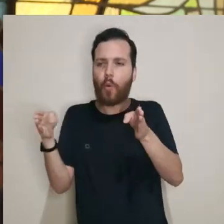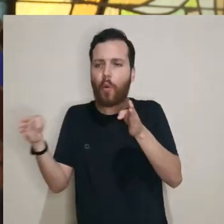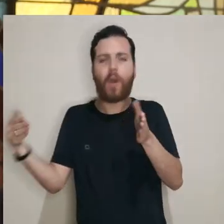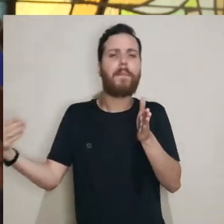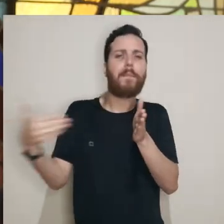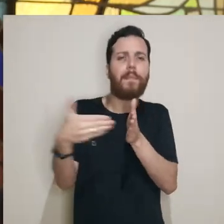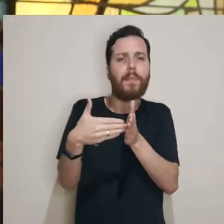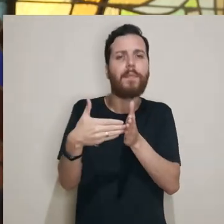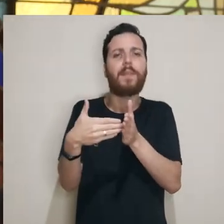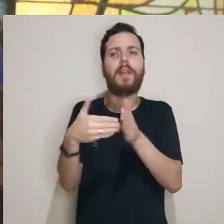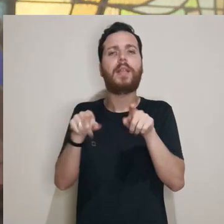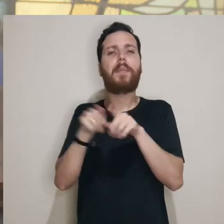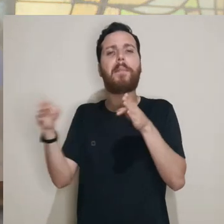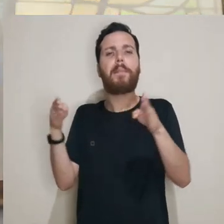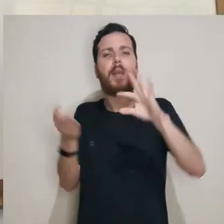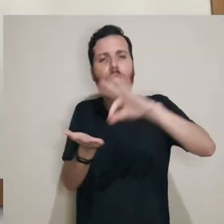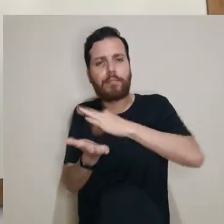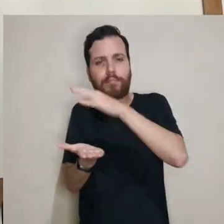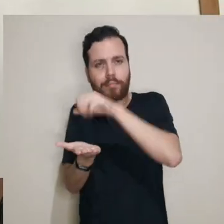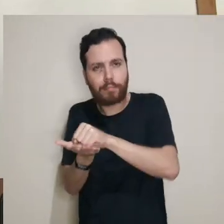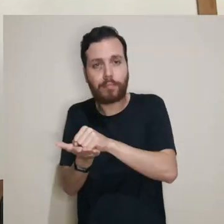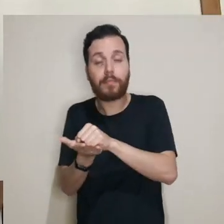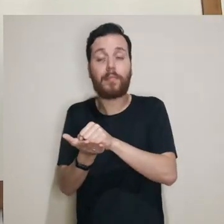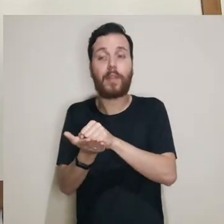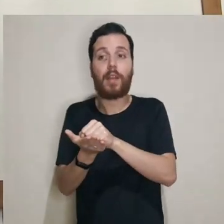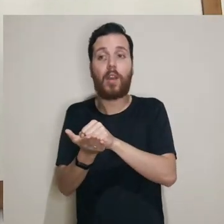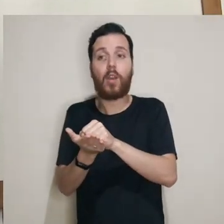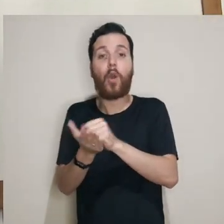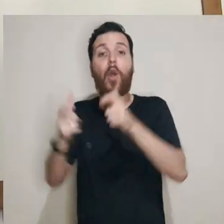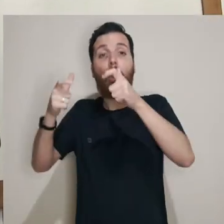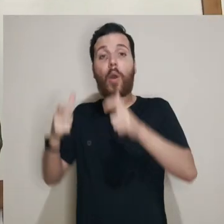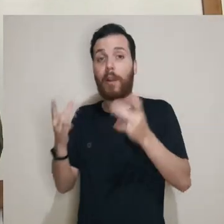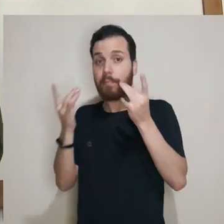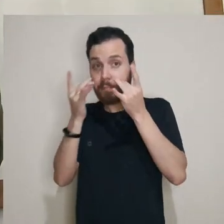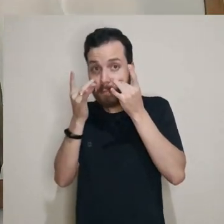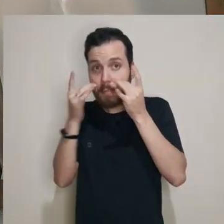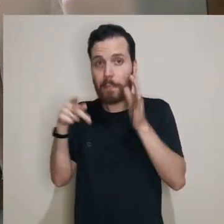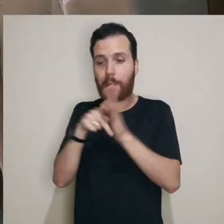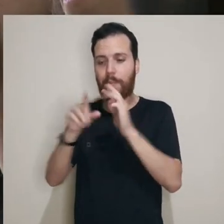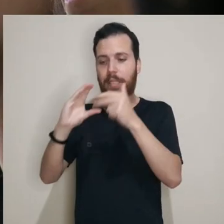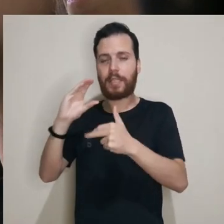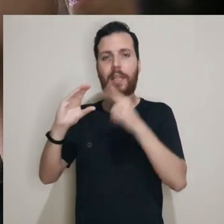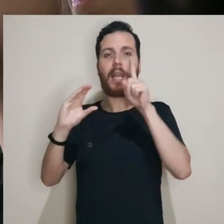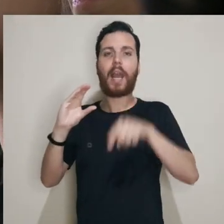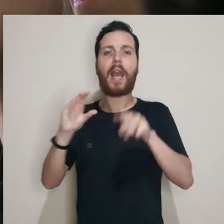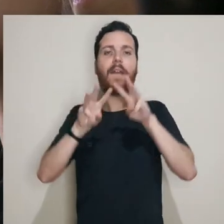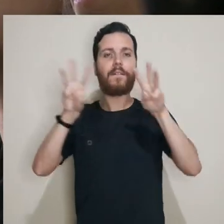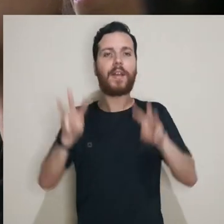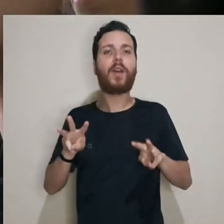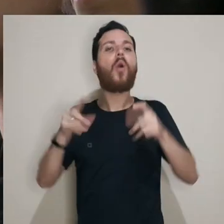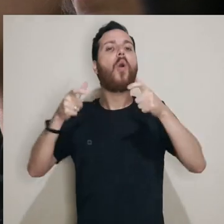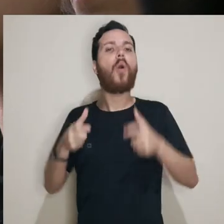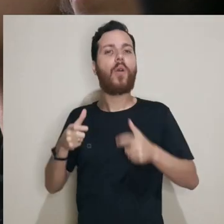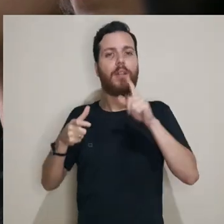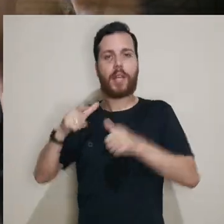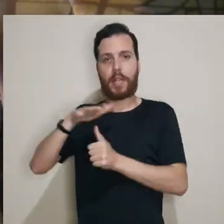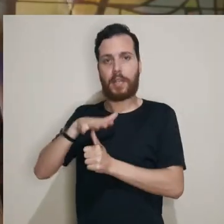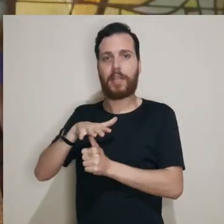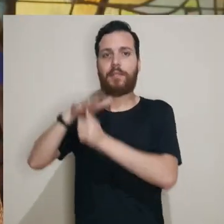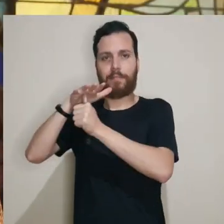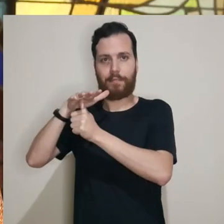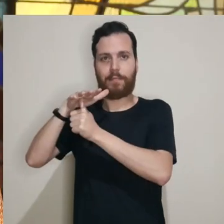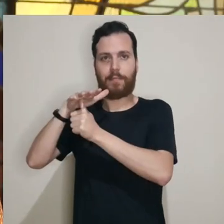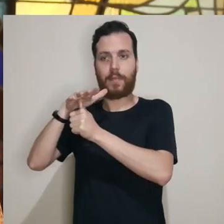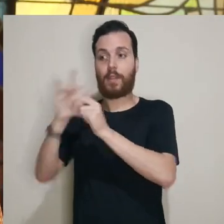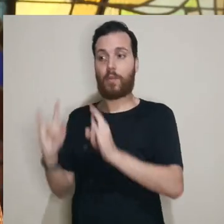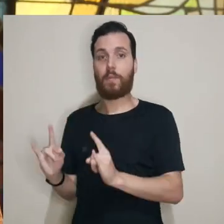todos os horários, períodos de matrícula, está tudo lá e fisicamente o CELIM encontra-se na Universidade, na